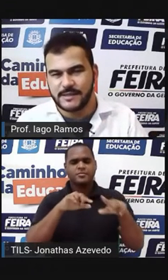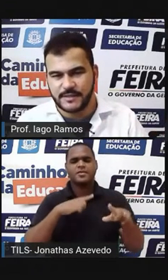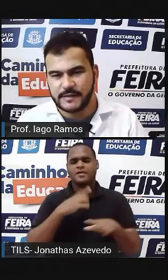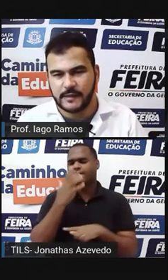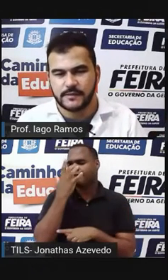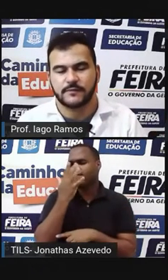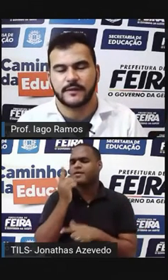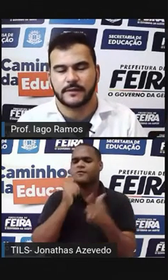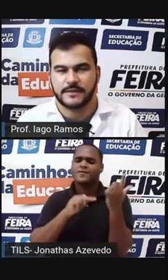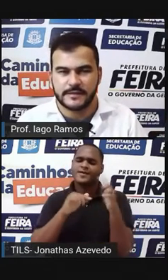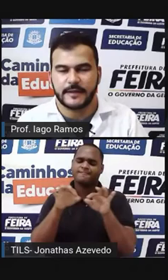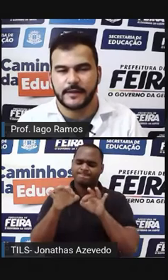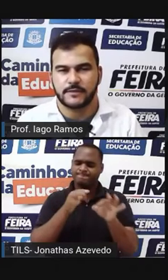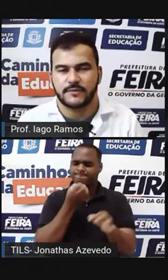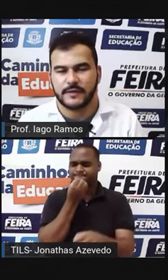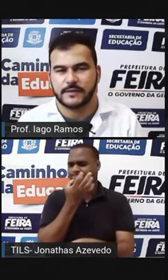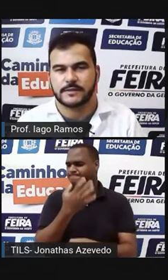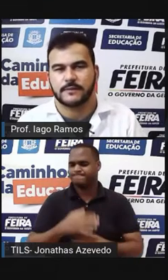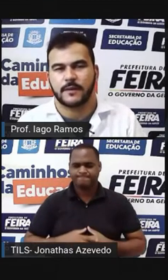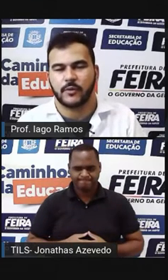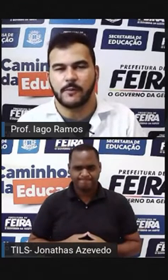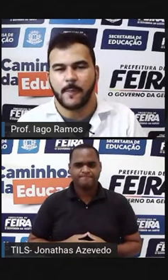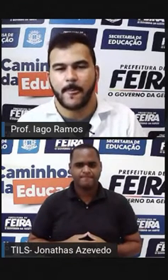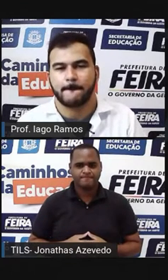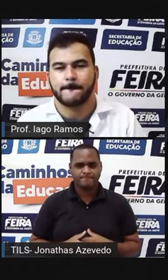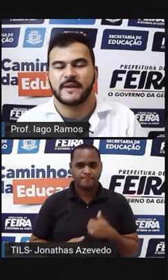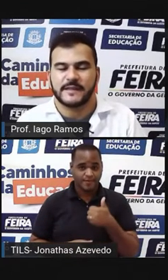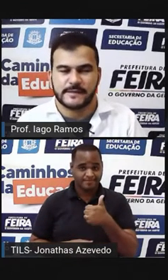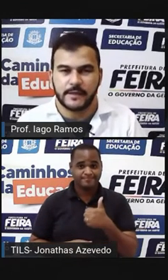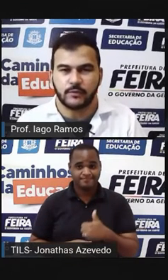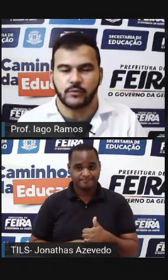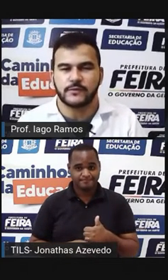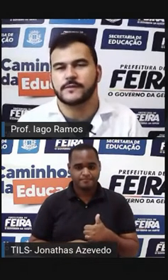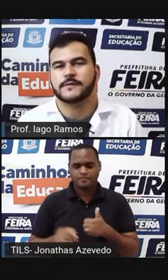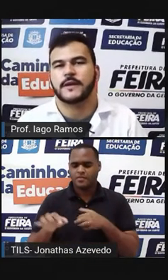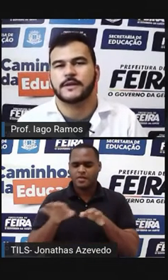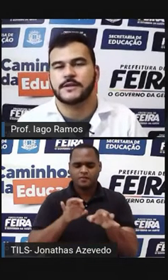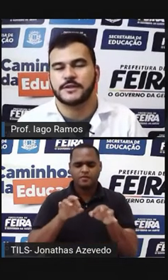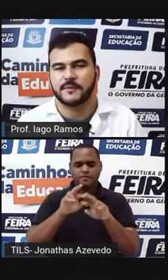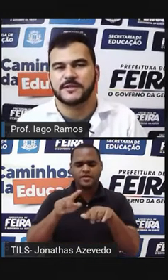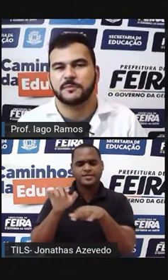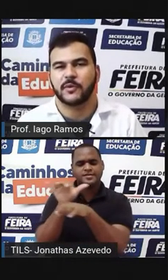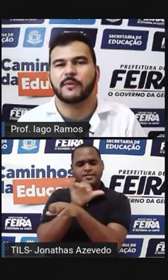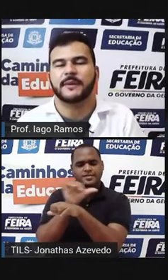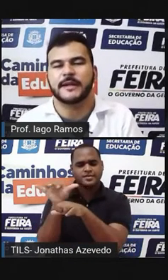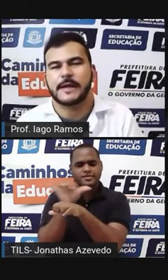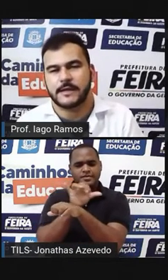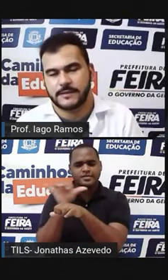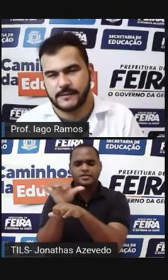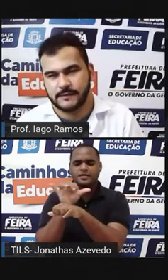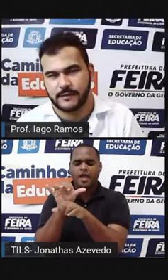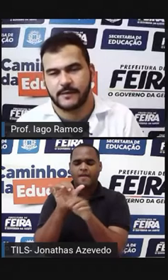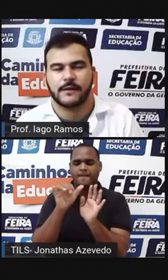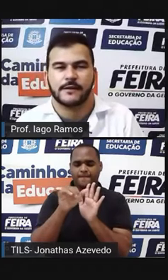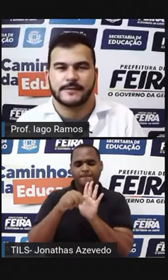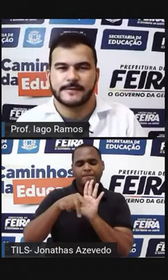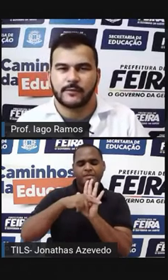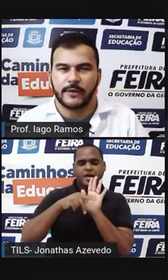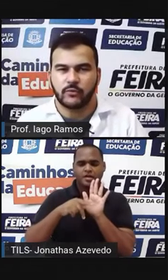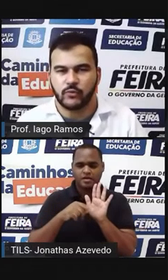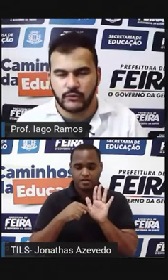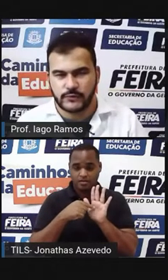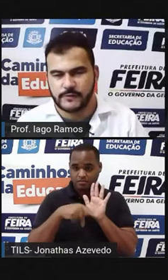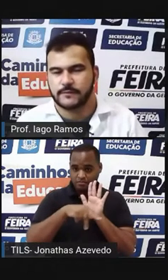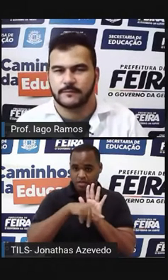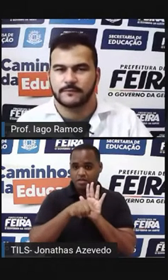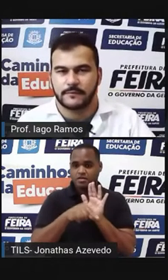fáceis De ser resolvida De serem resolvidas Tá bom? Esses recursos A gente chama de propriedades Se são